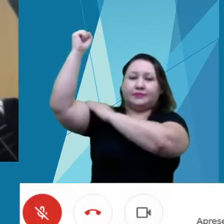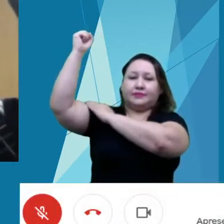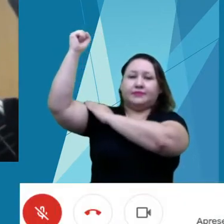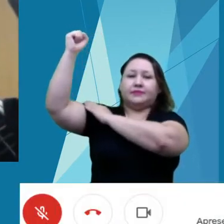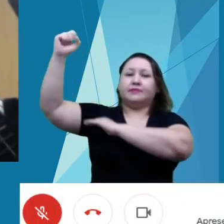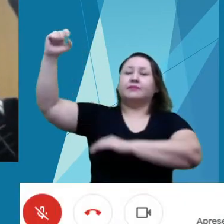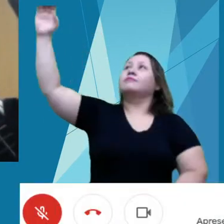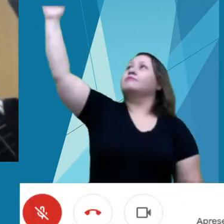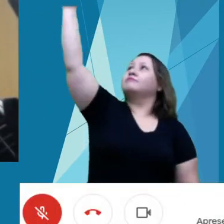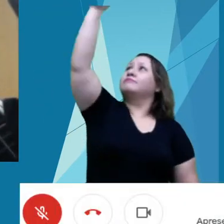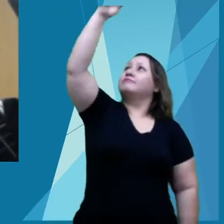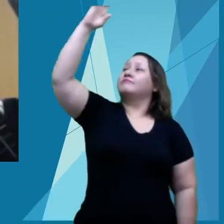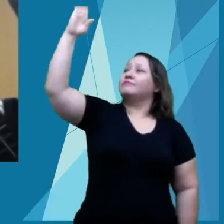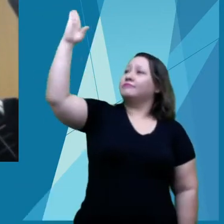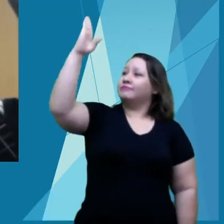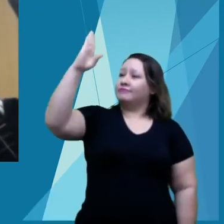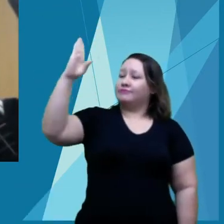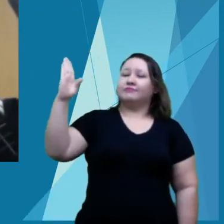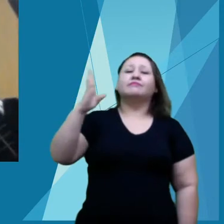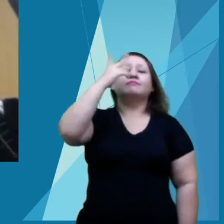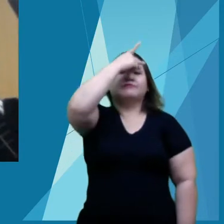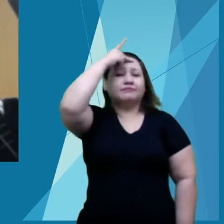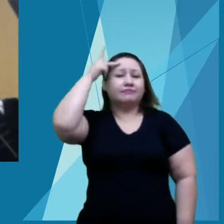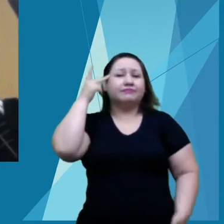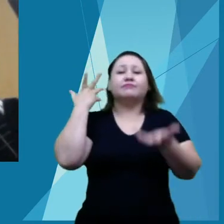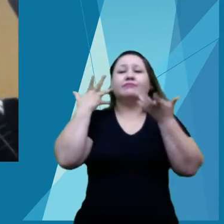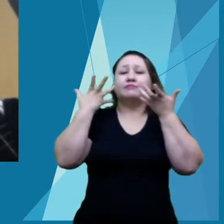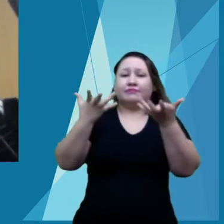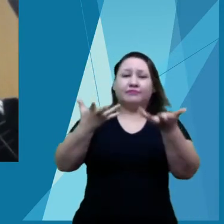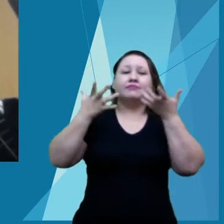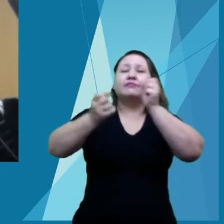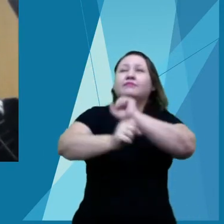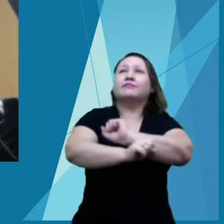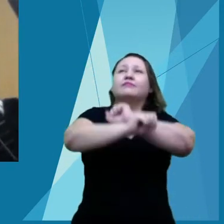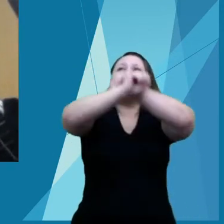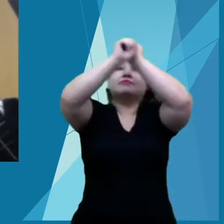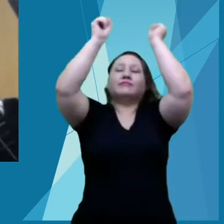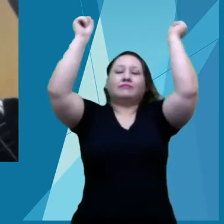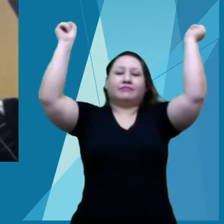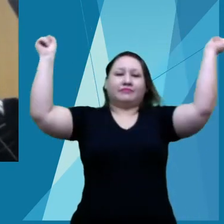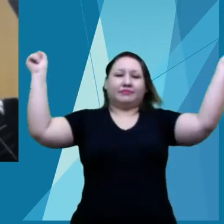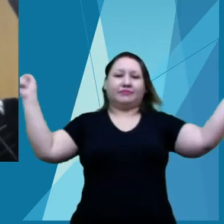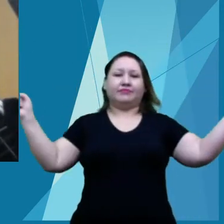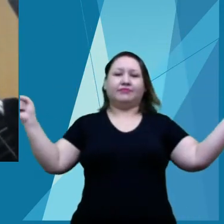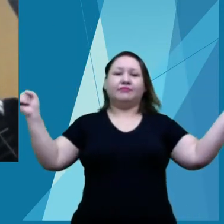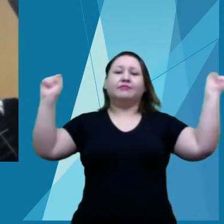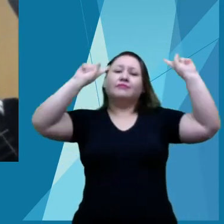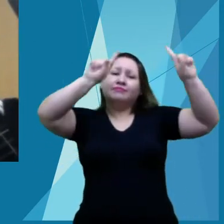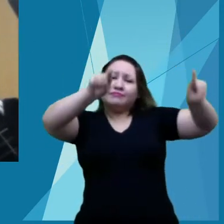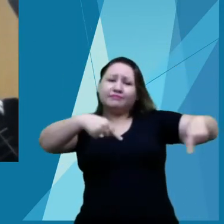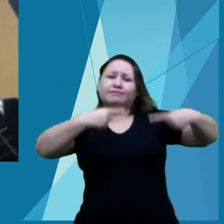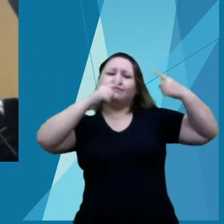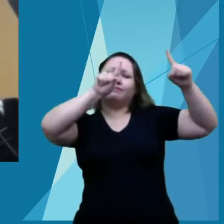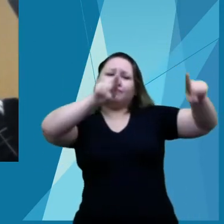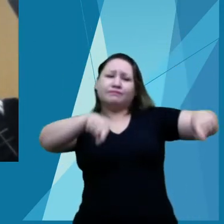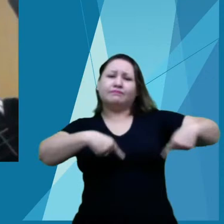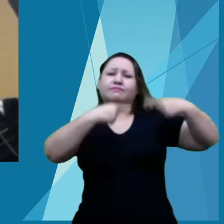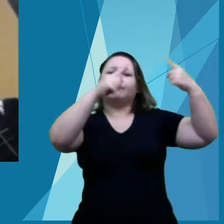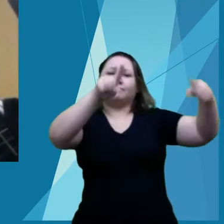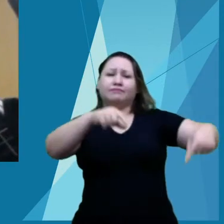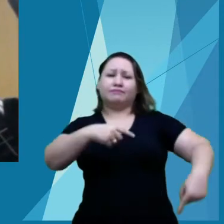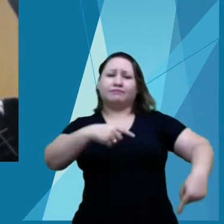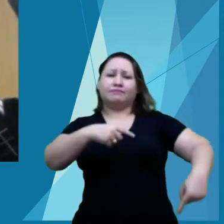ó pátria amada, idolatrada, salve, salve, Brasil,